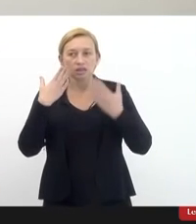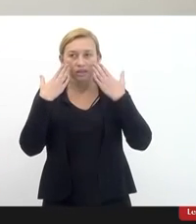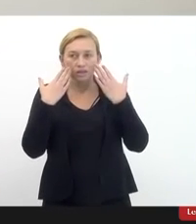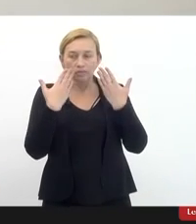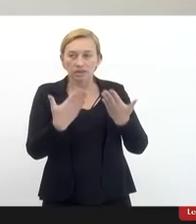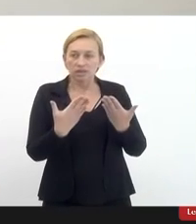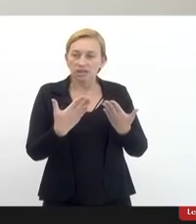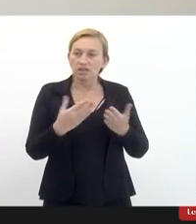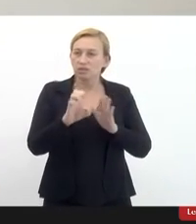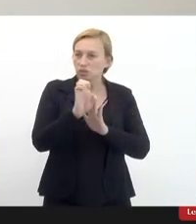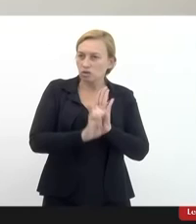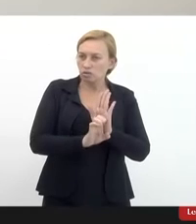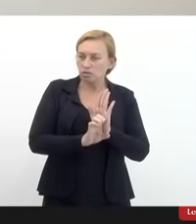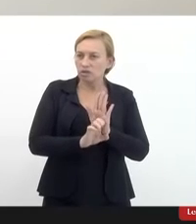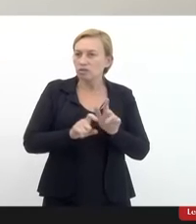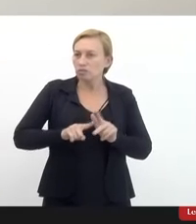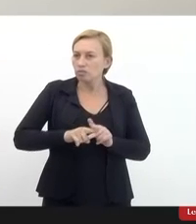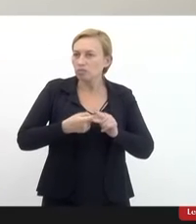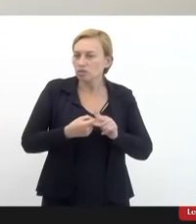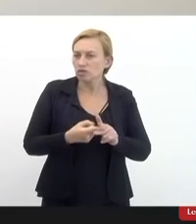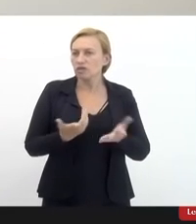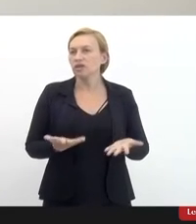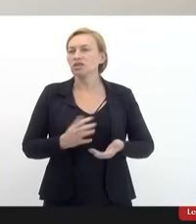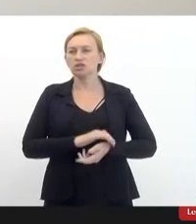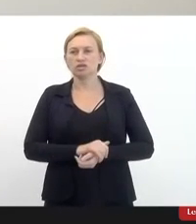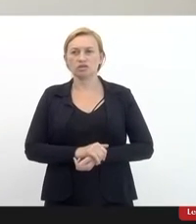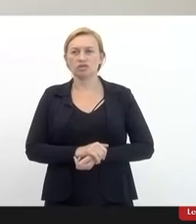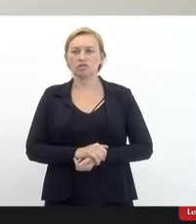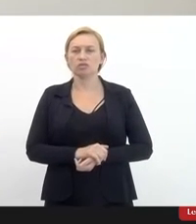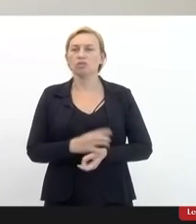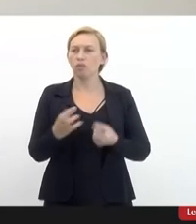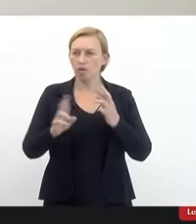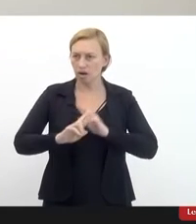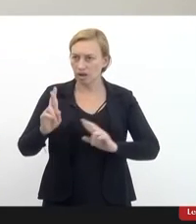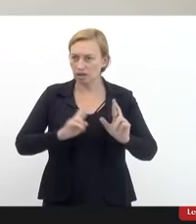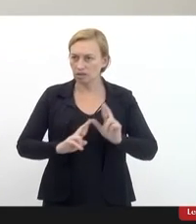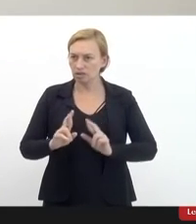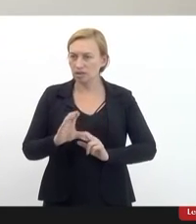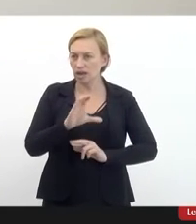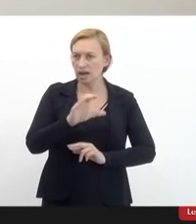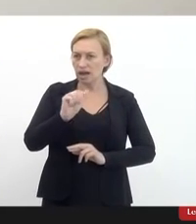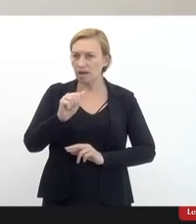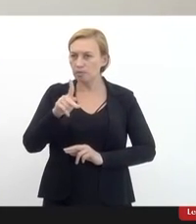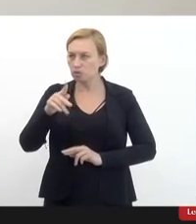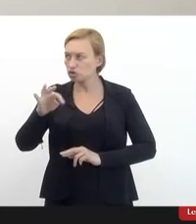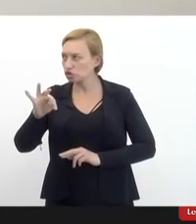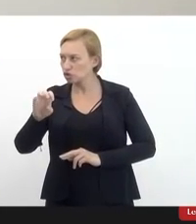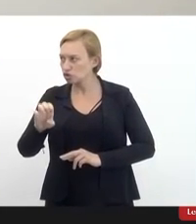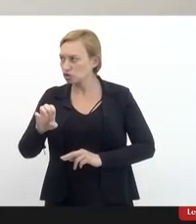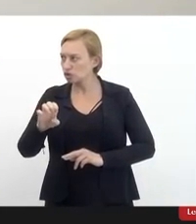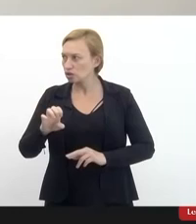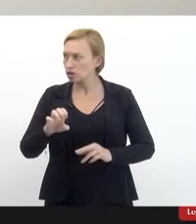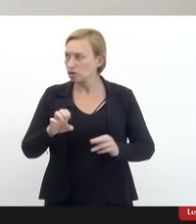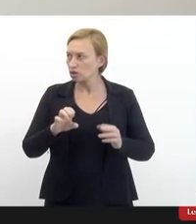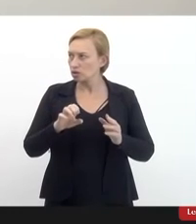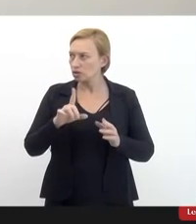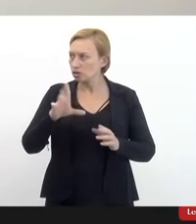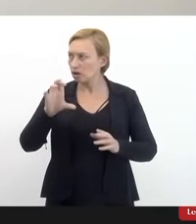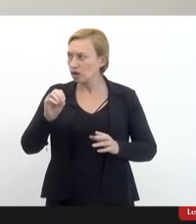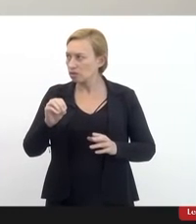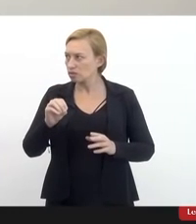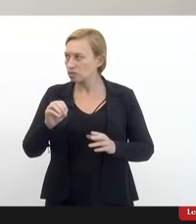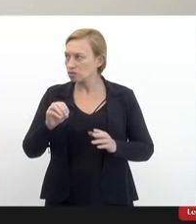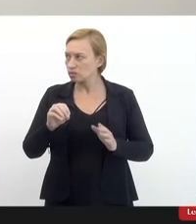uma emenda modificativa com relação ao caput para que o laudo médico pericial que